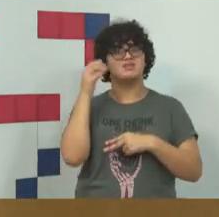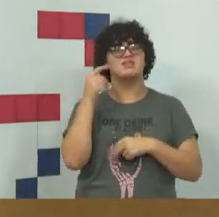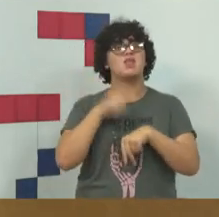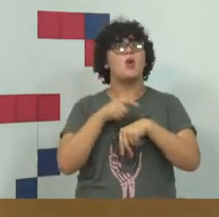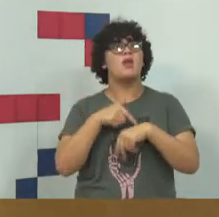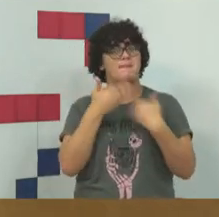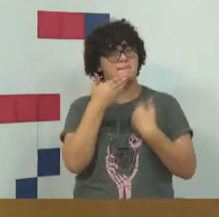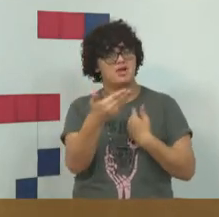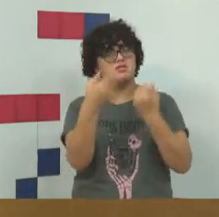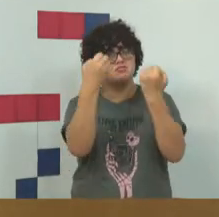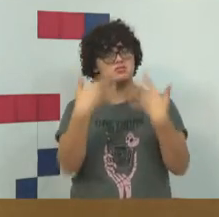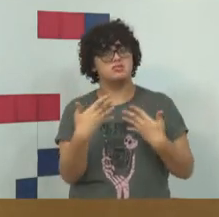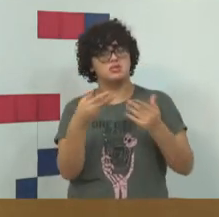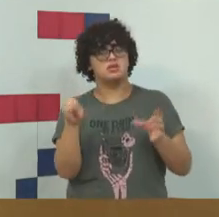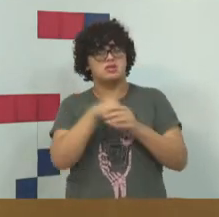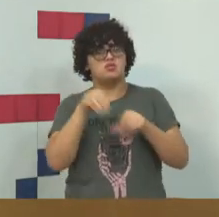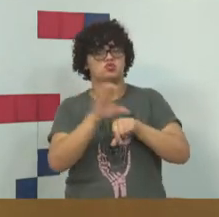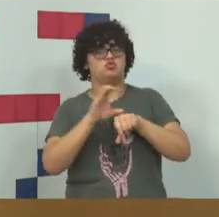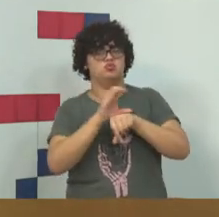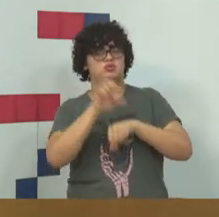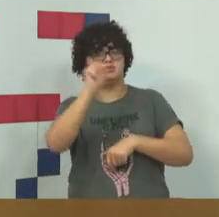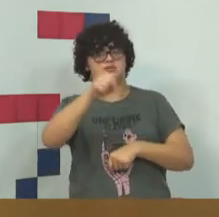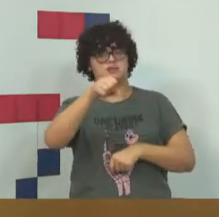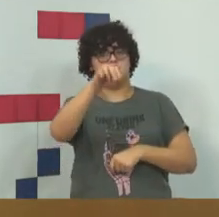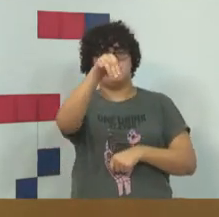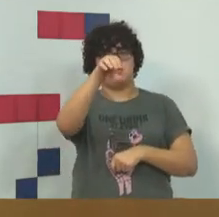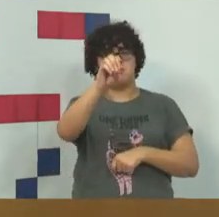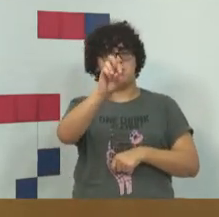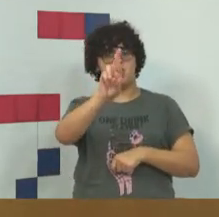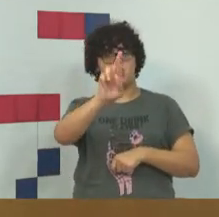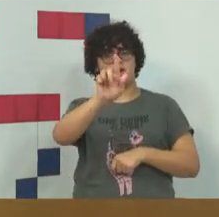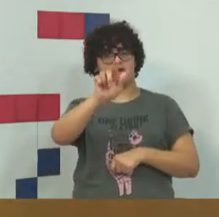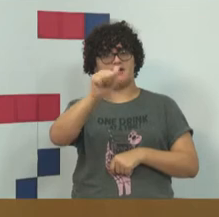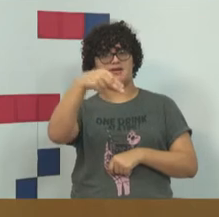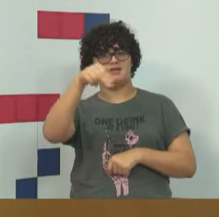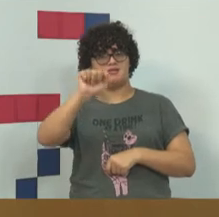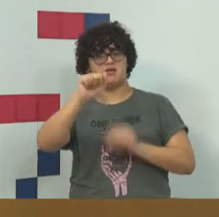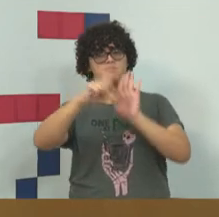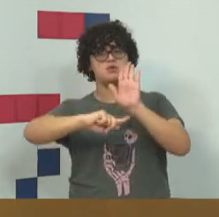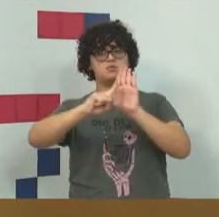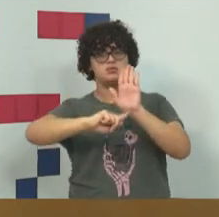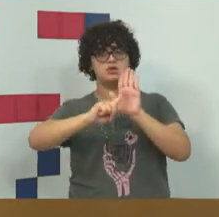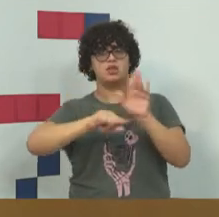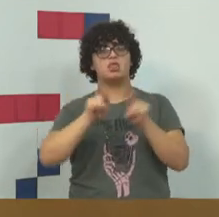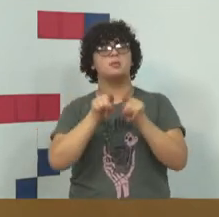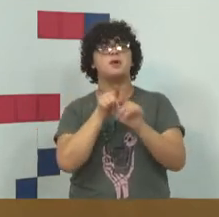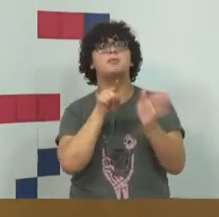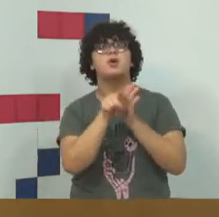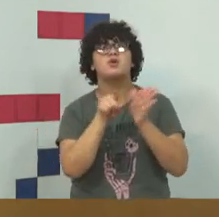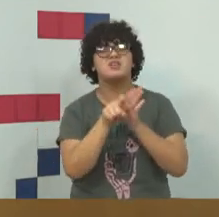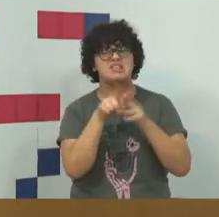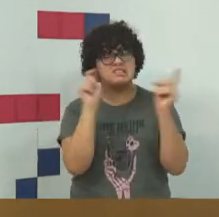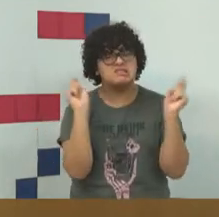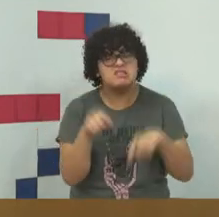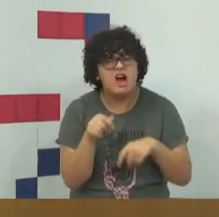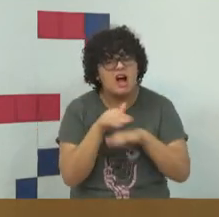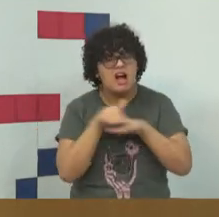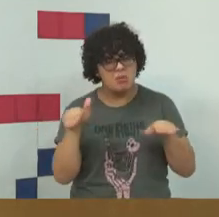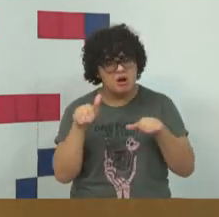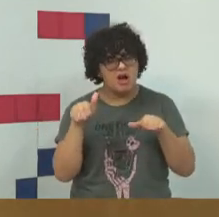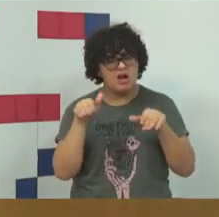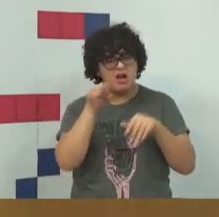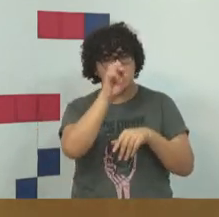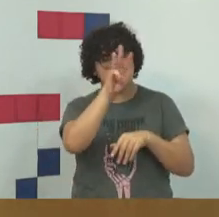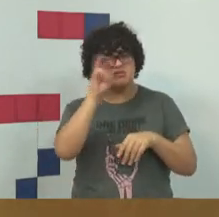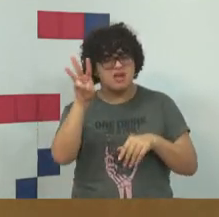que está na nossa Constituição. A Morgana do Memorial, ela pergunta se não dá para acabar com a tal da Deep Web.